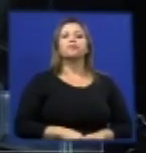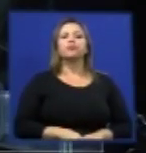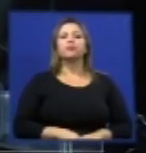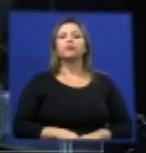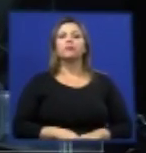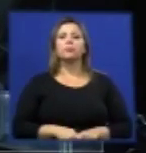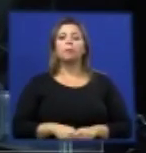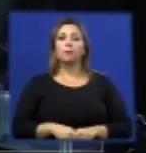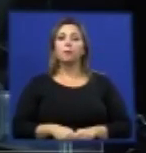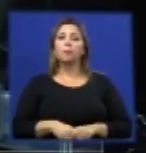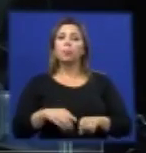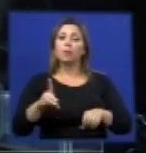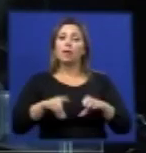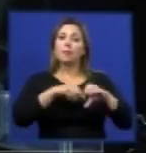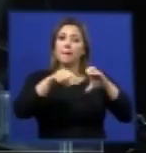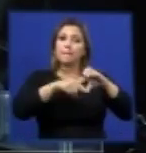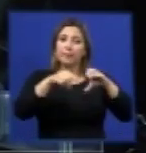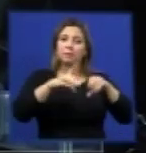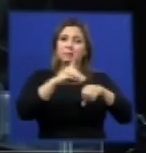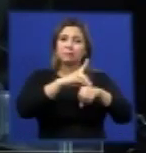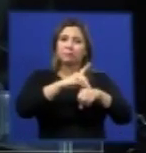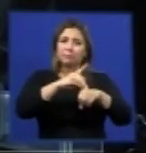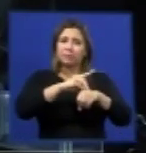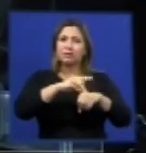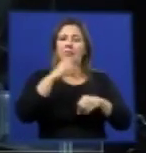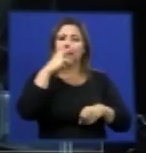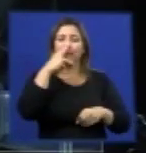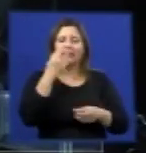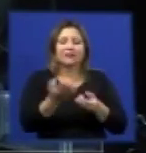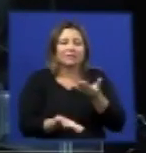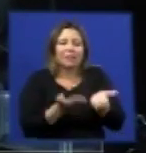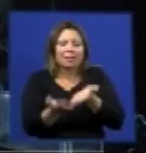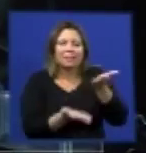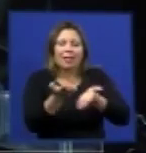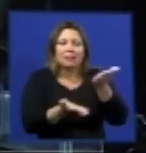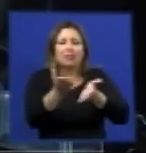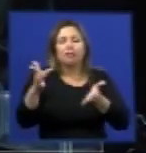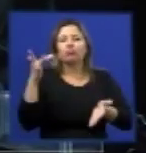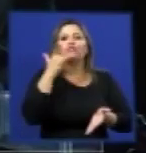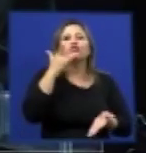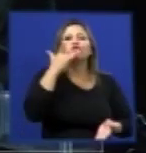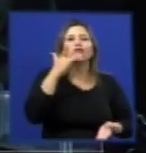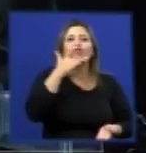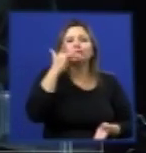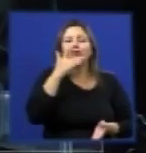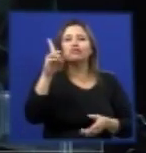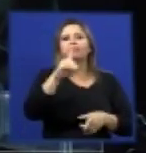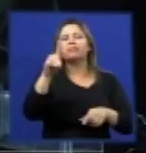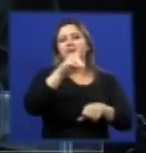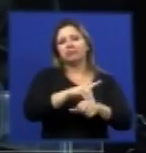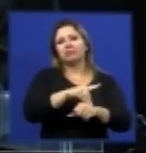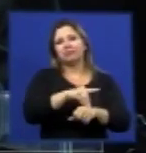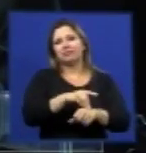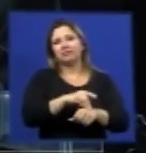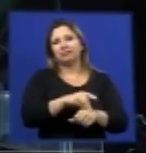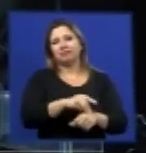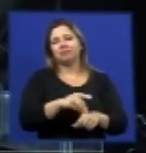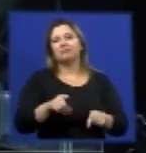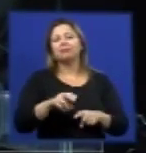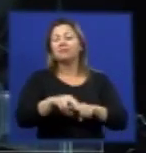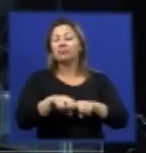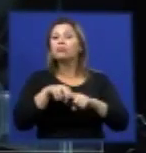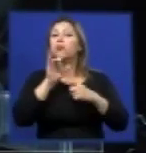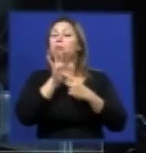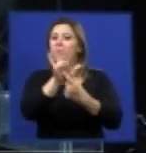pneus é considerado um excelente criador para a Aedes aegypti é um criador preferencial só para exemplificar